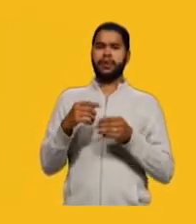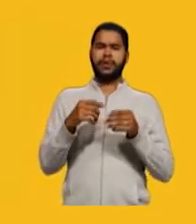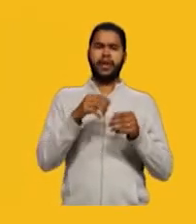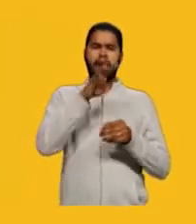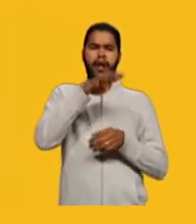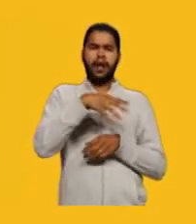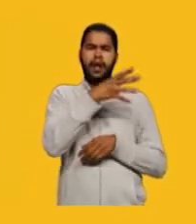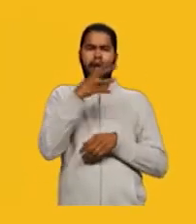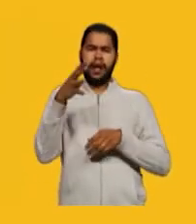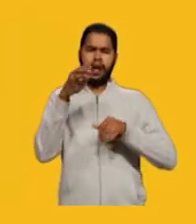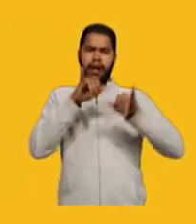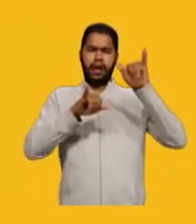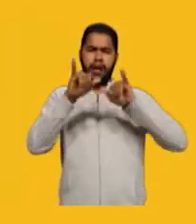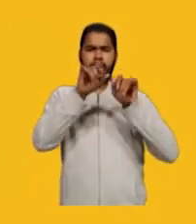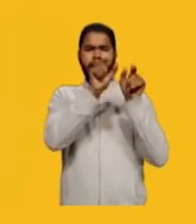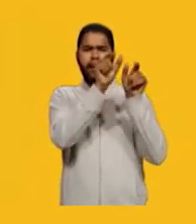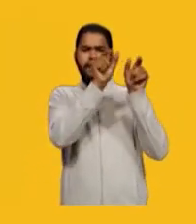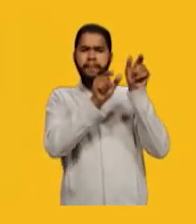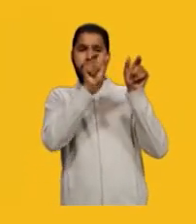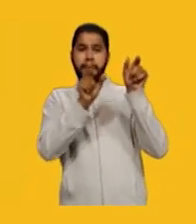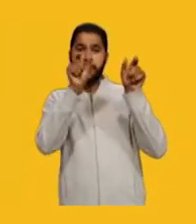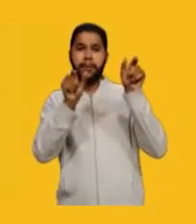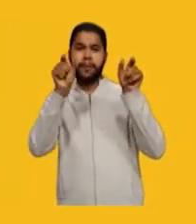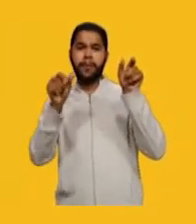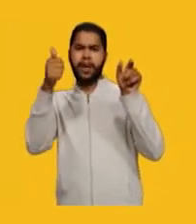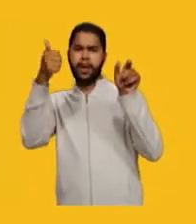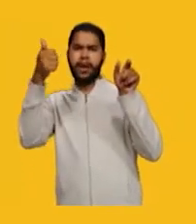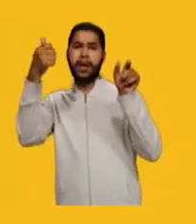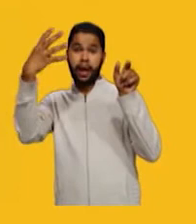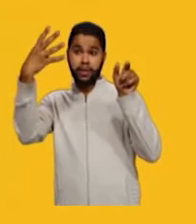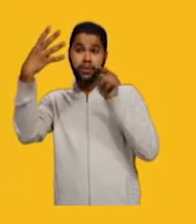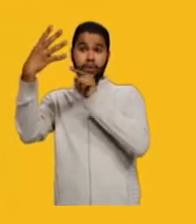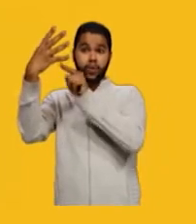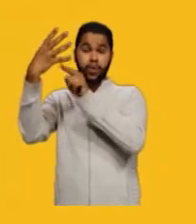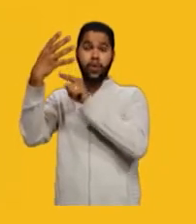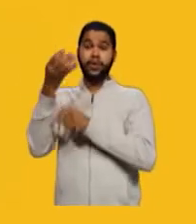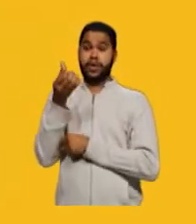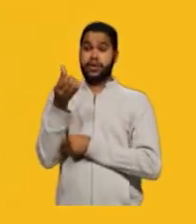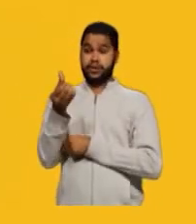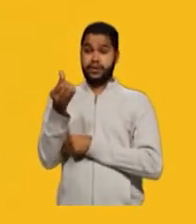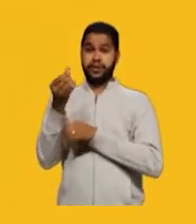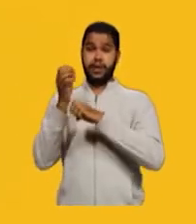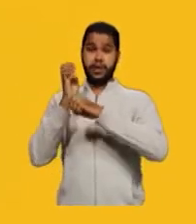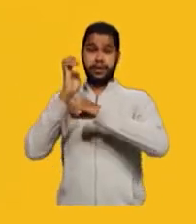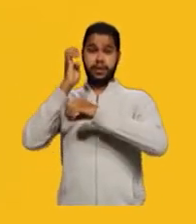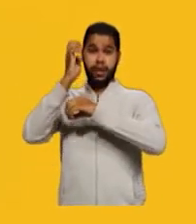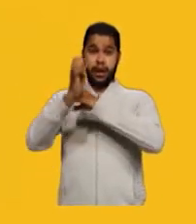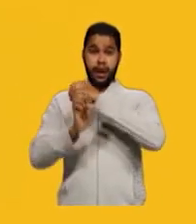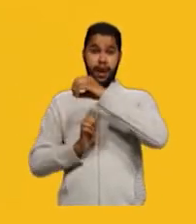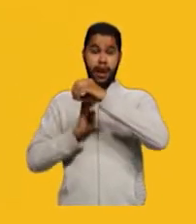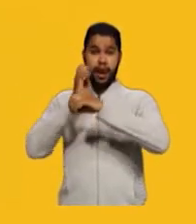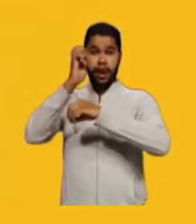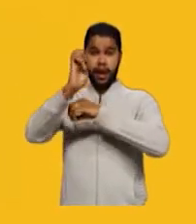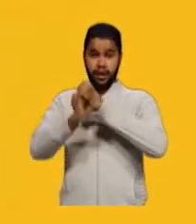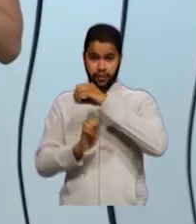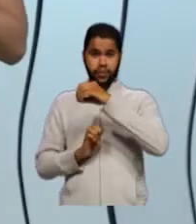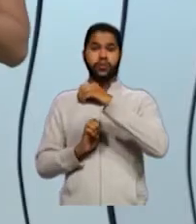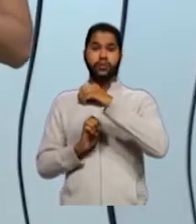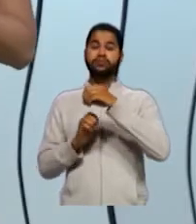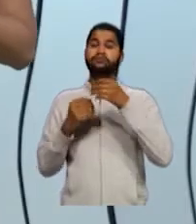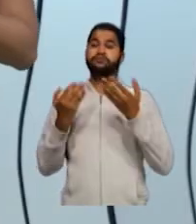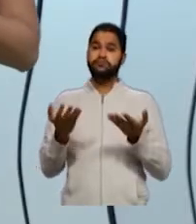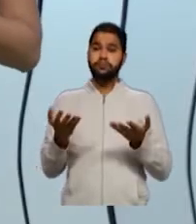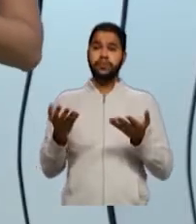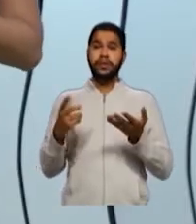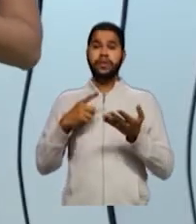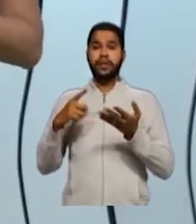ou coluna 4A da tabela periódica, e ele tem seis elétrons distribuídos na sua nuvem eletrônica, ou seja,